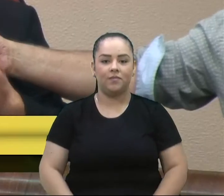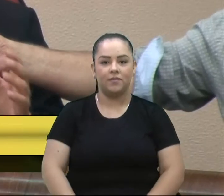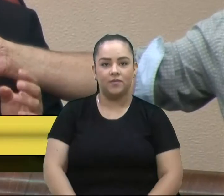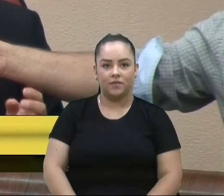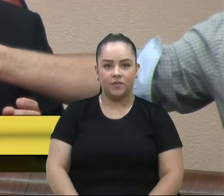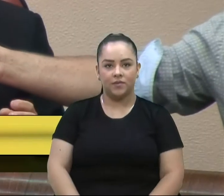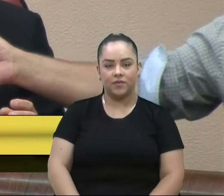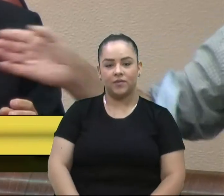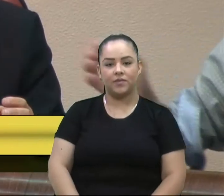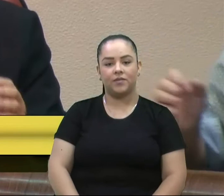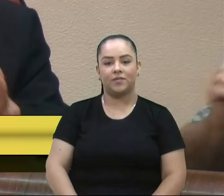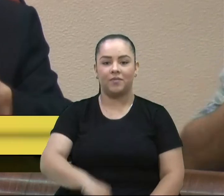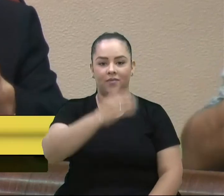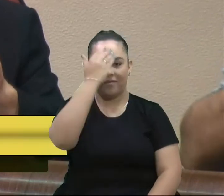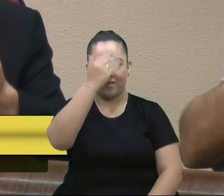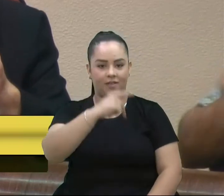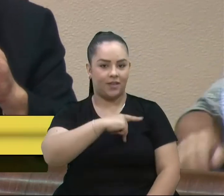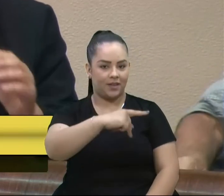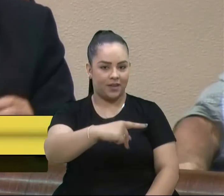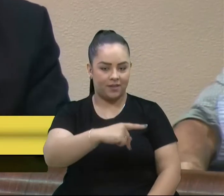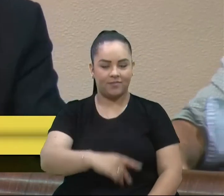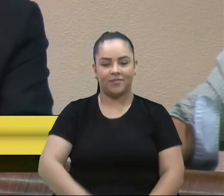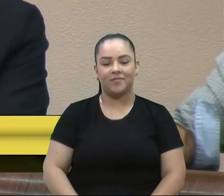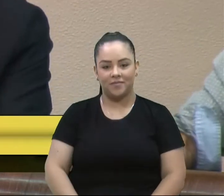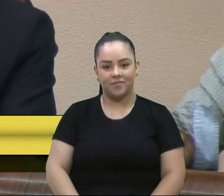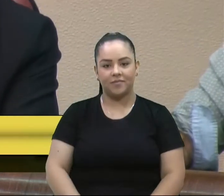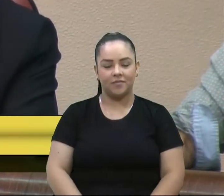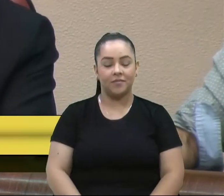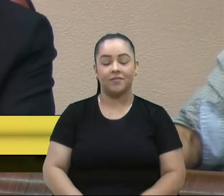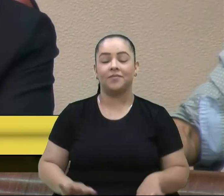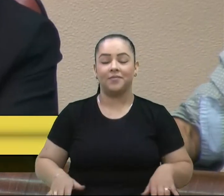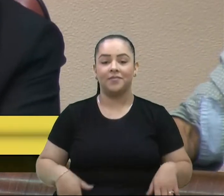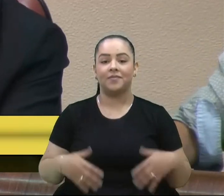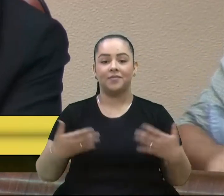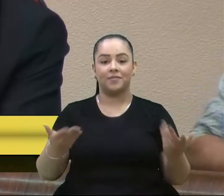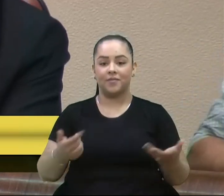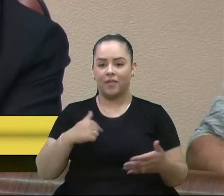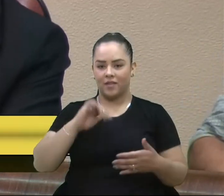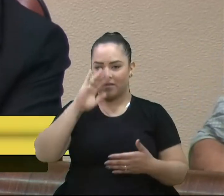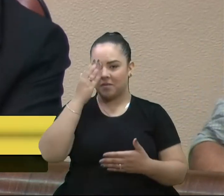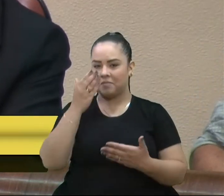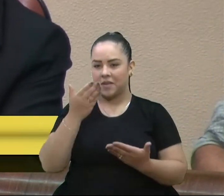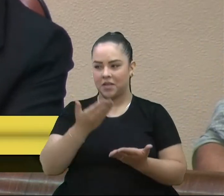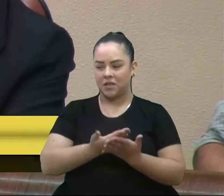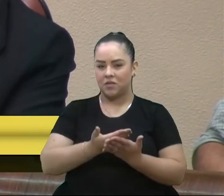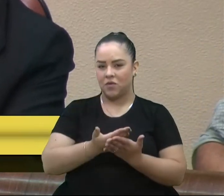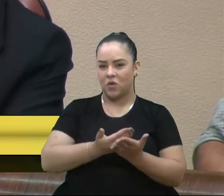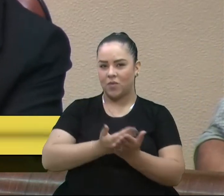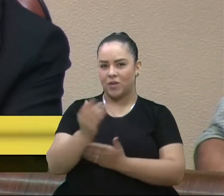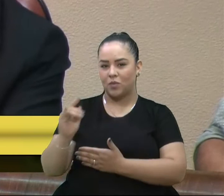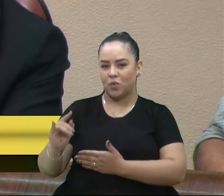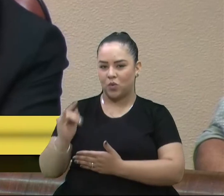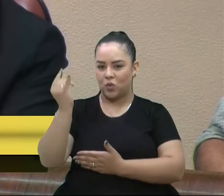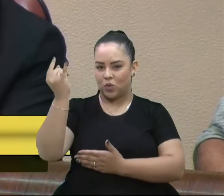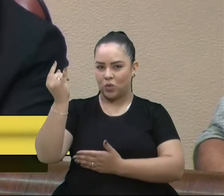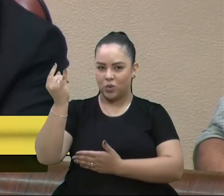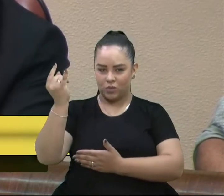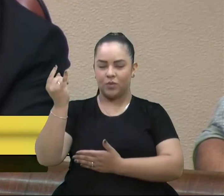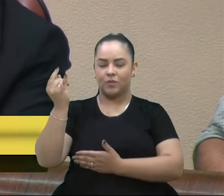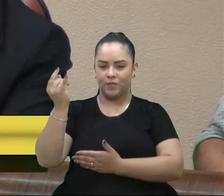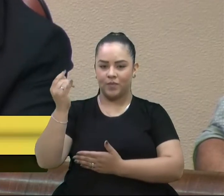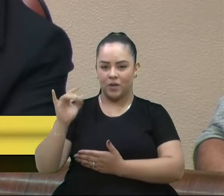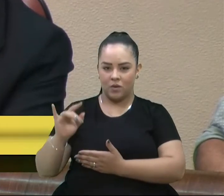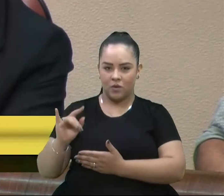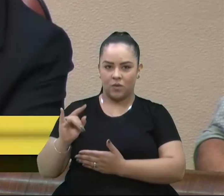Obrigado, presidente. Obrigado. Bom, eu acho que eu vou começar por último, pela último questionamento,